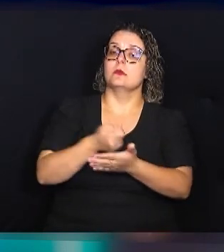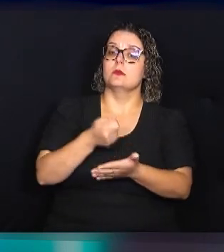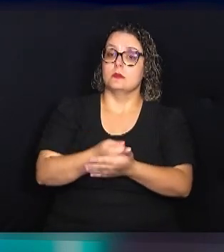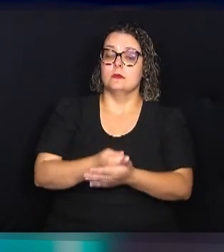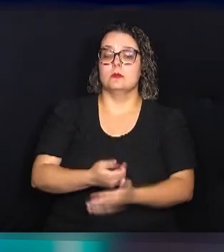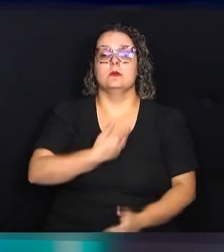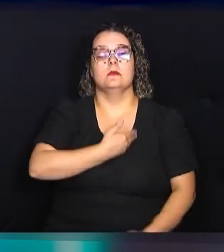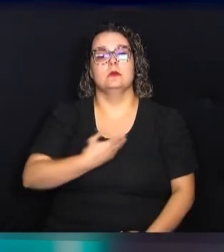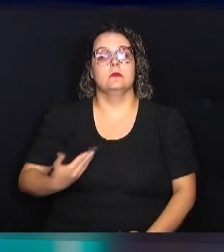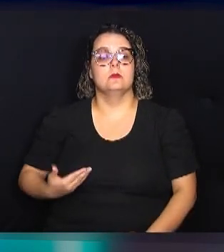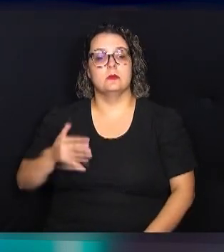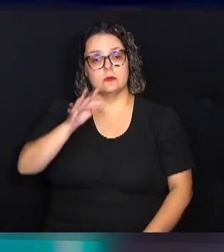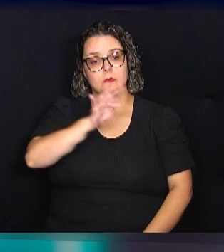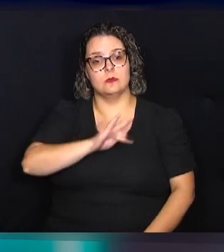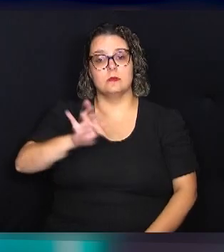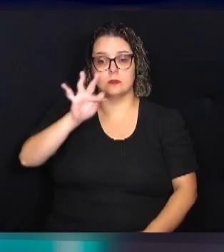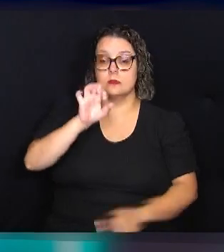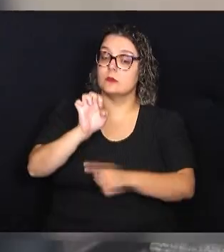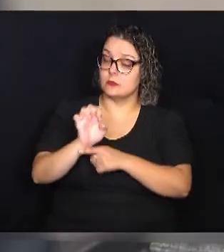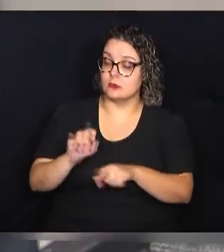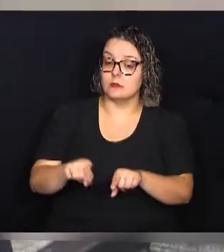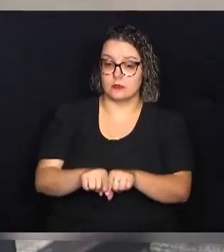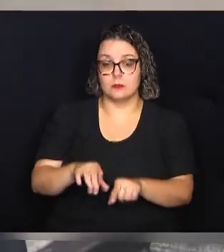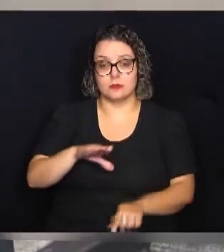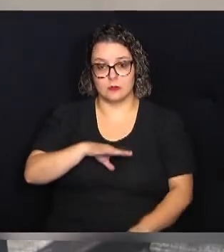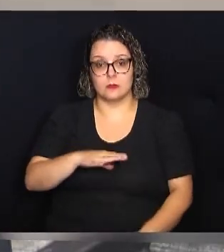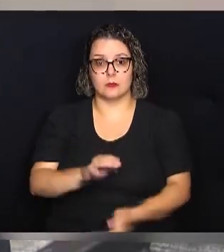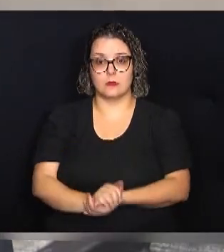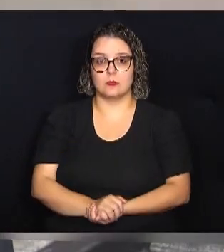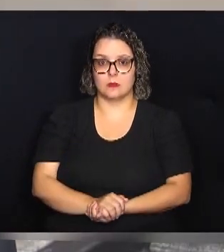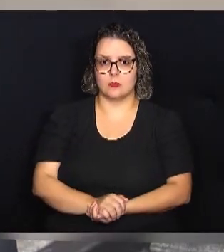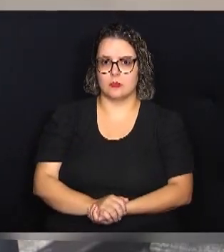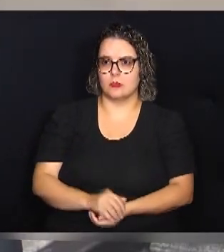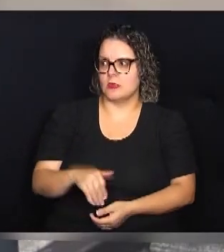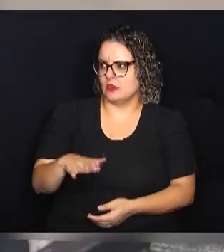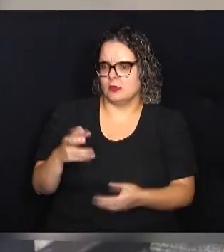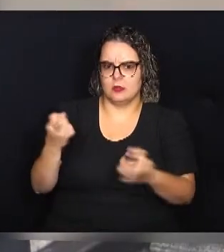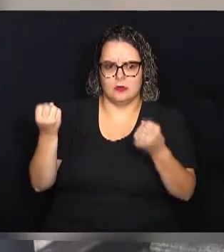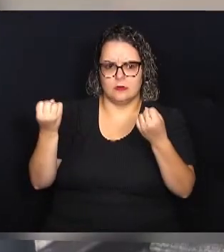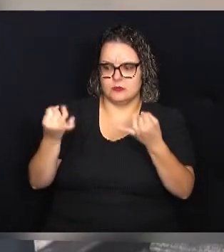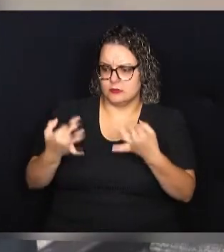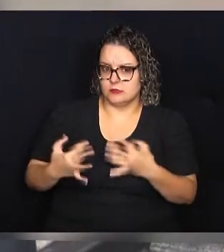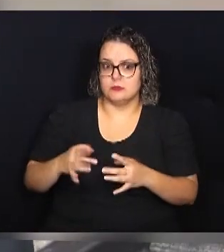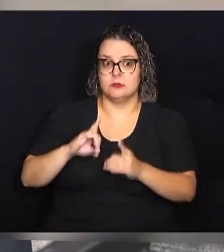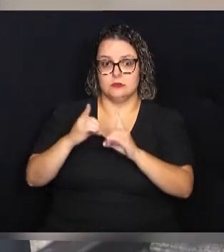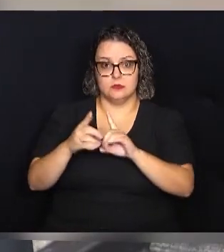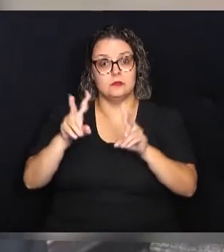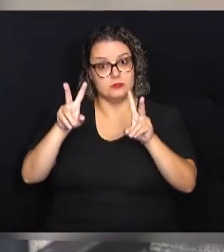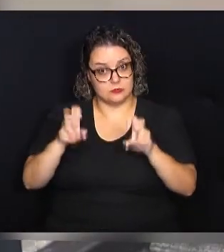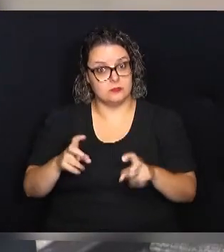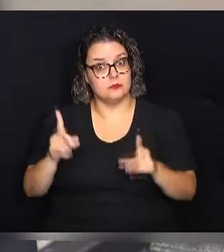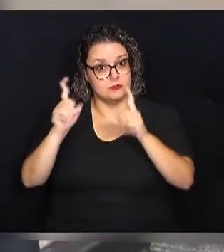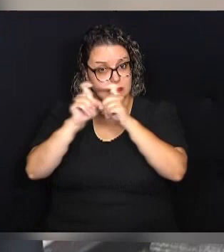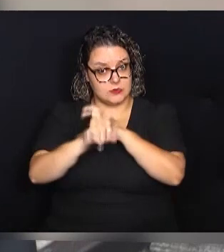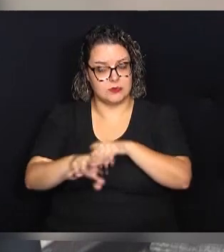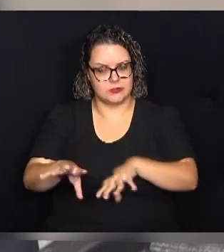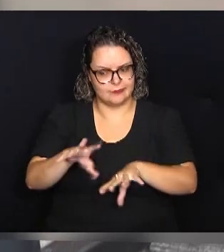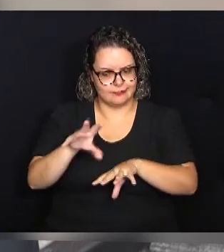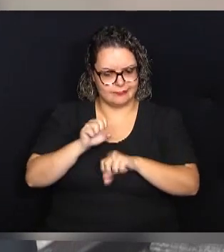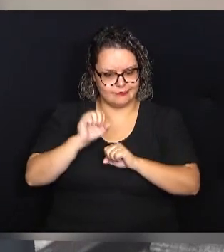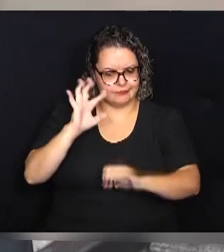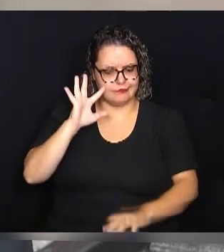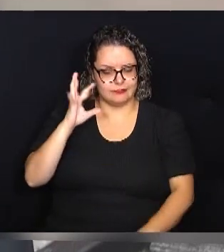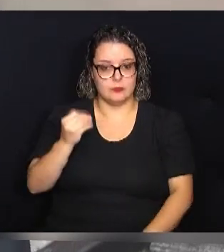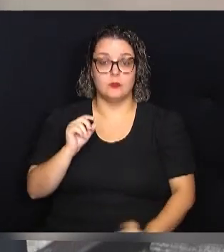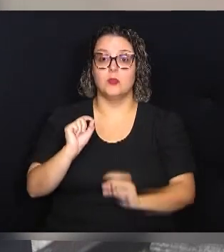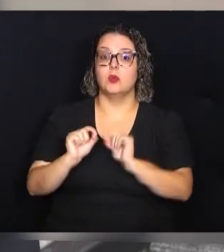federal, estados e municípios. Por mais que você explique, didaticamente é um tema difícil de absorver. Basicamente, o as pessoas